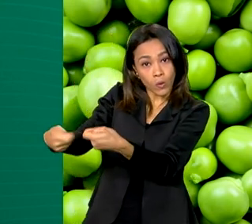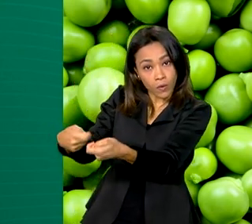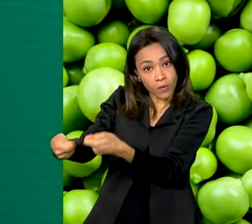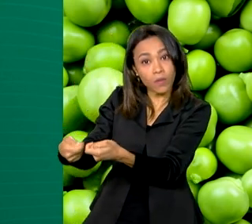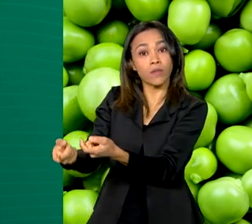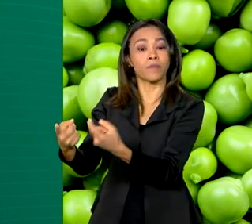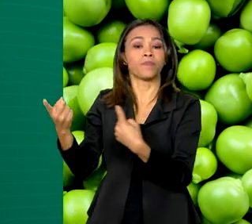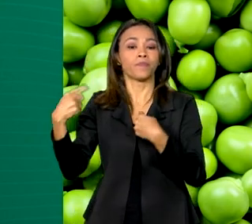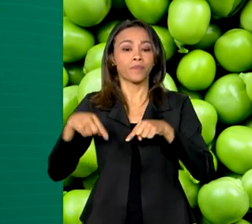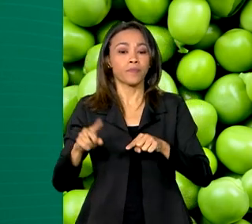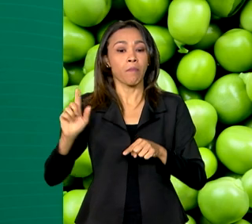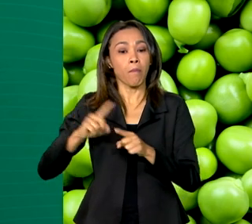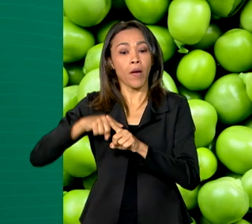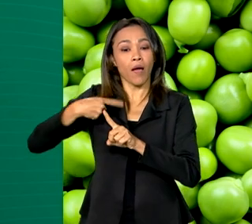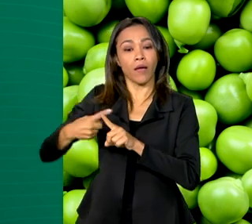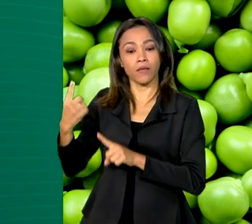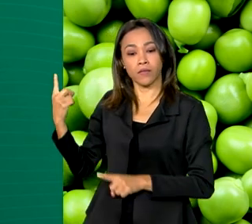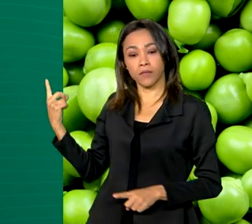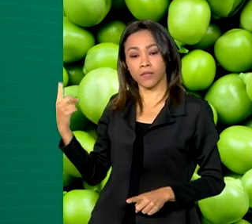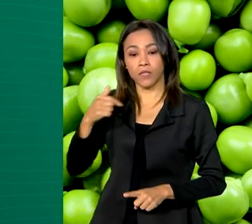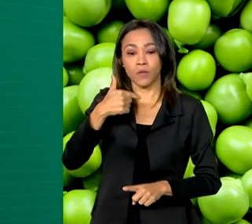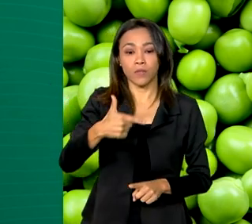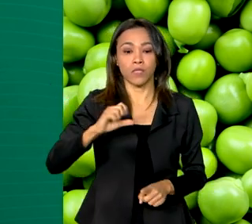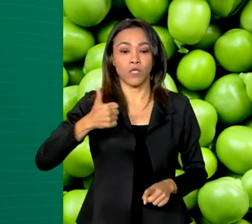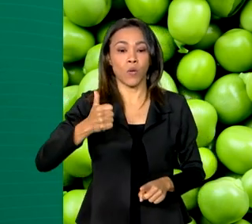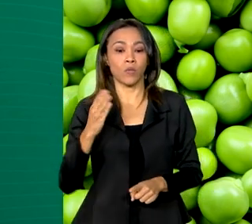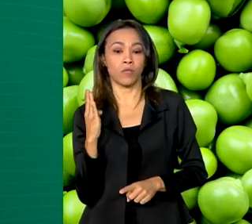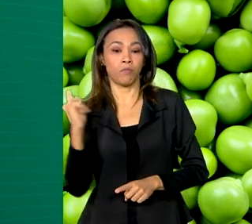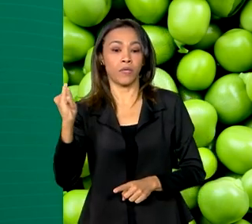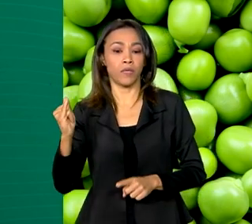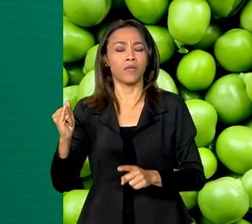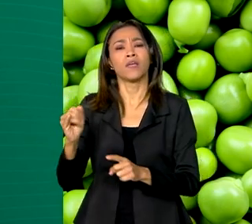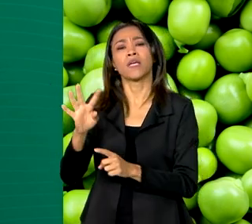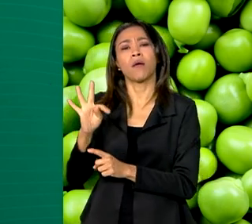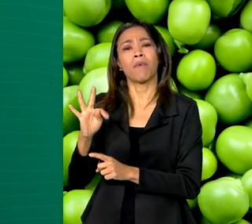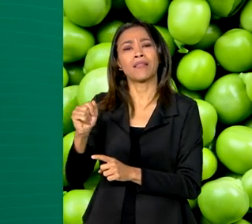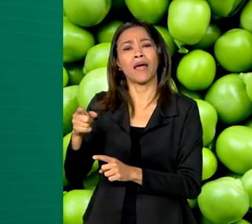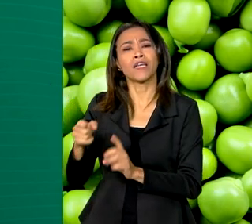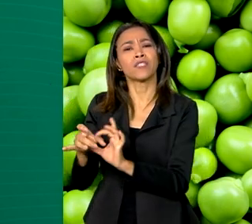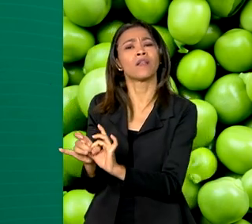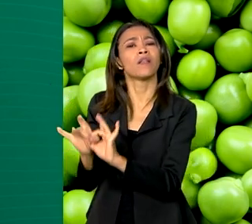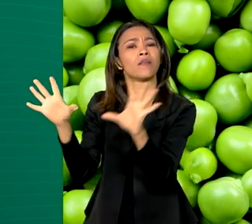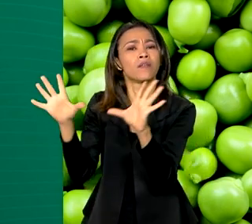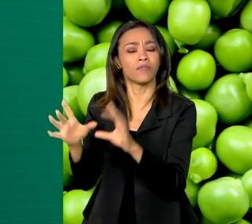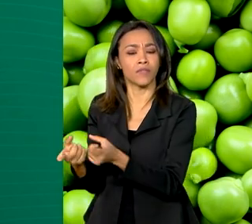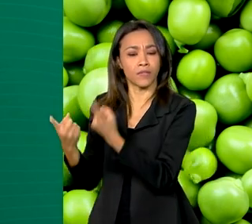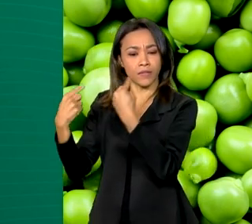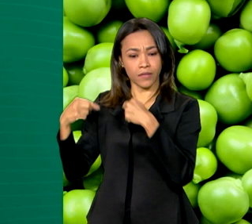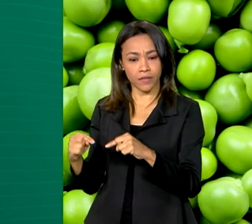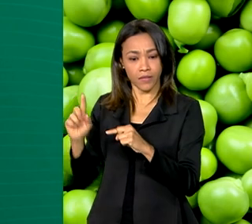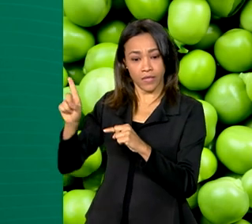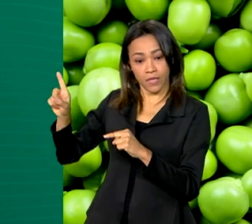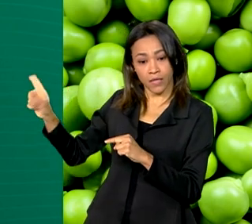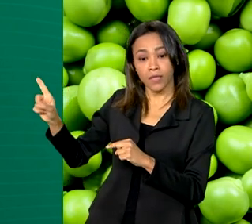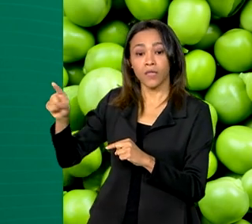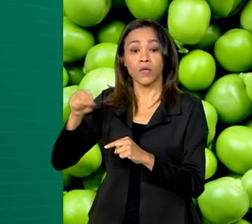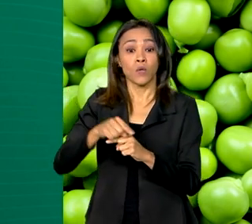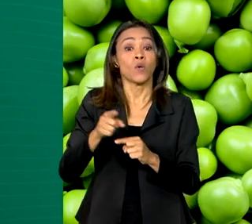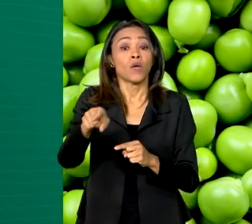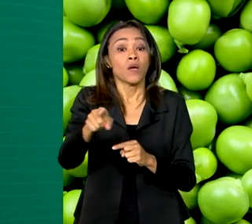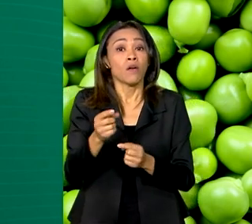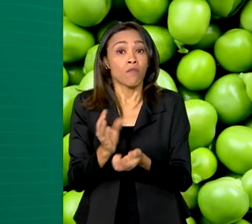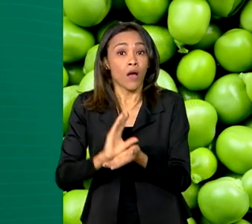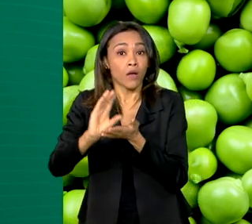e mais de R$ 211 bilhões a taxas livres. Os juros para custeio e comercialização são